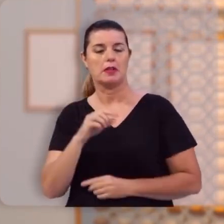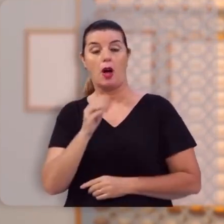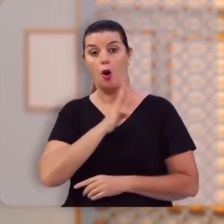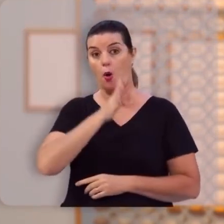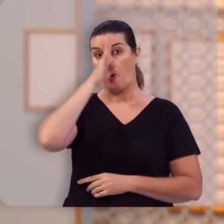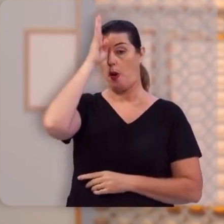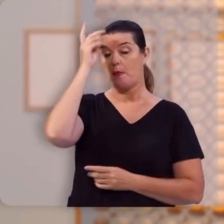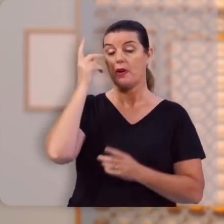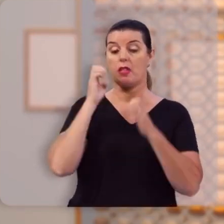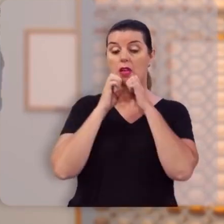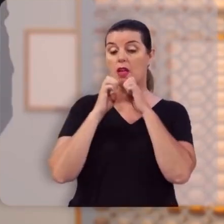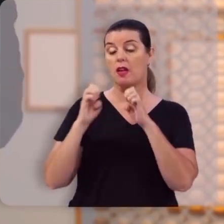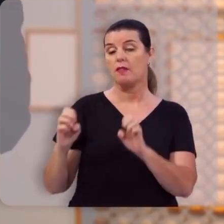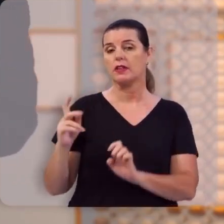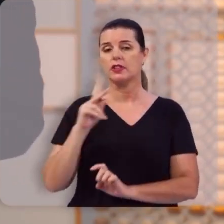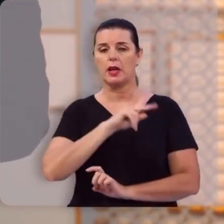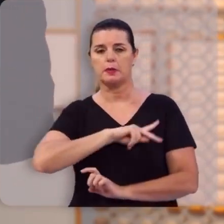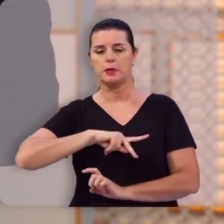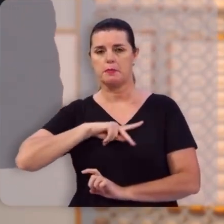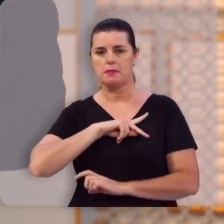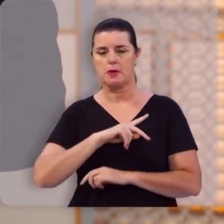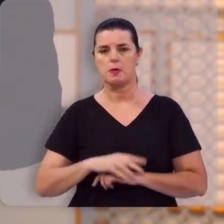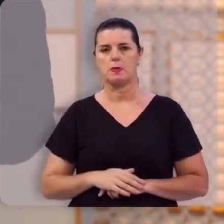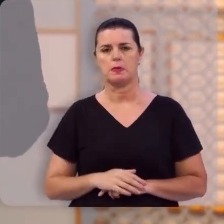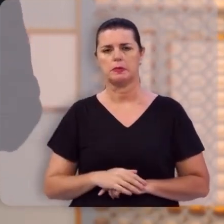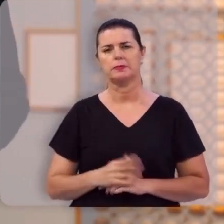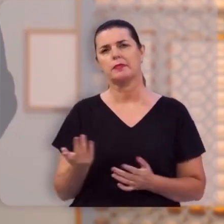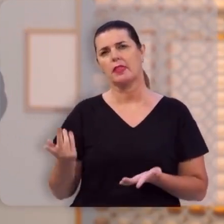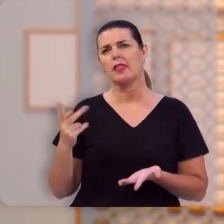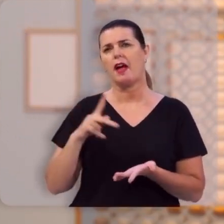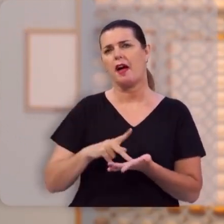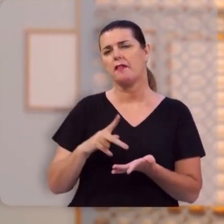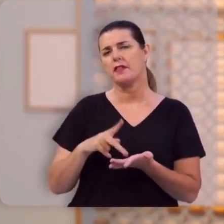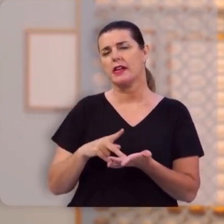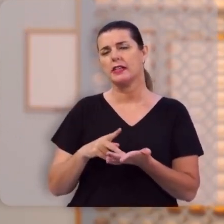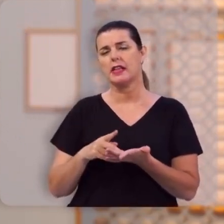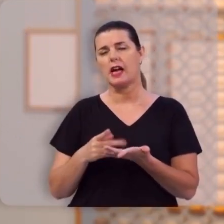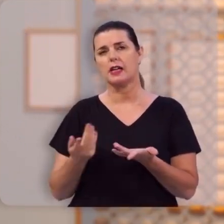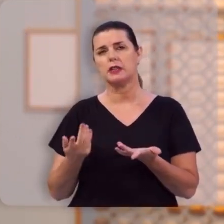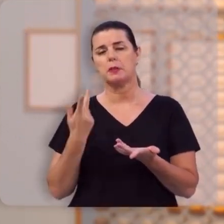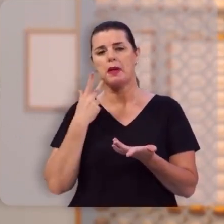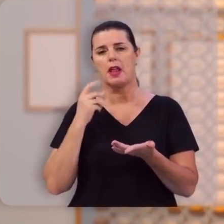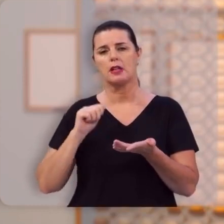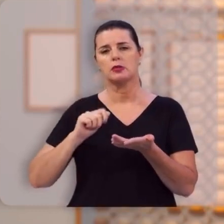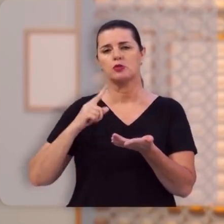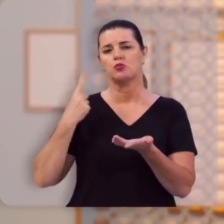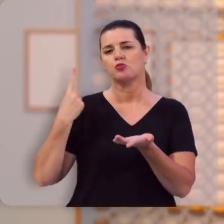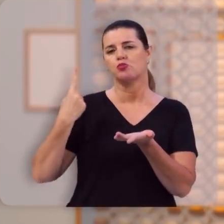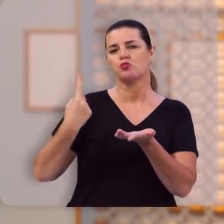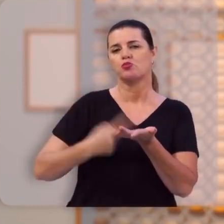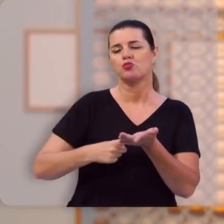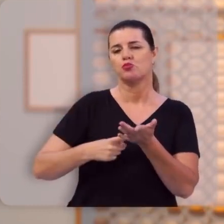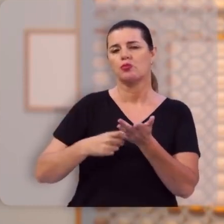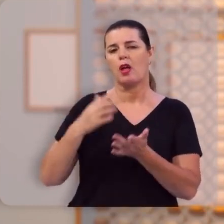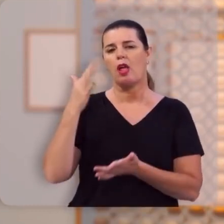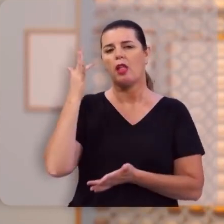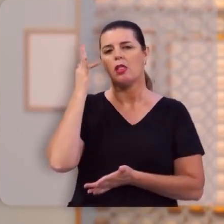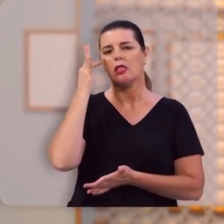Romanos é o Evangelho segundo Paulo. Na verdade, é uma espécie de tratado teológico.